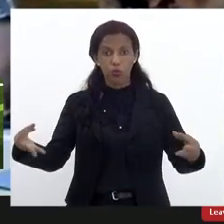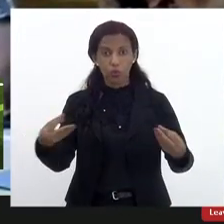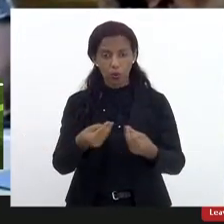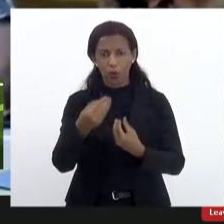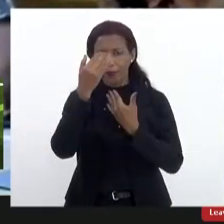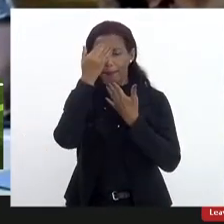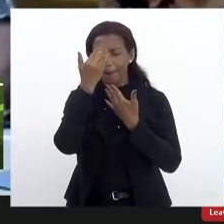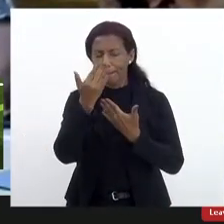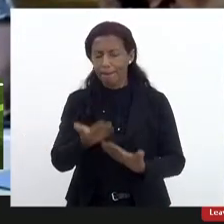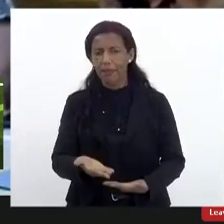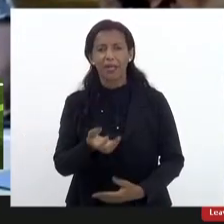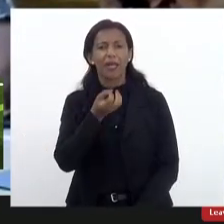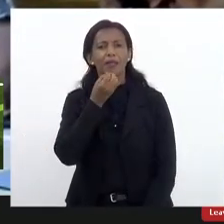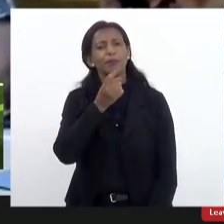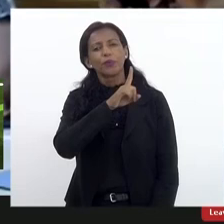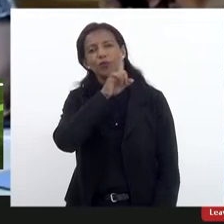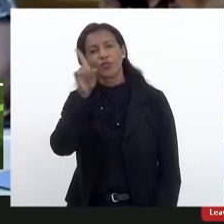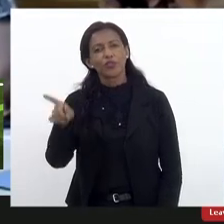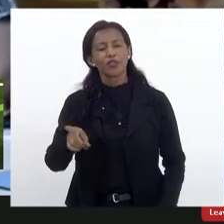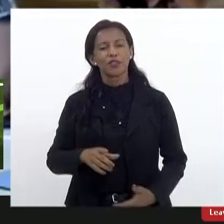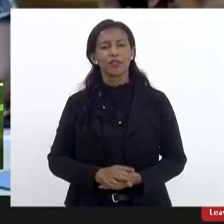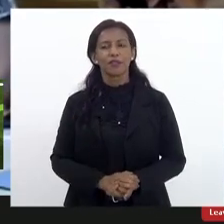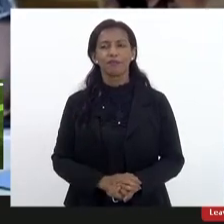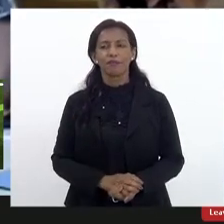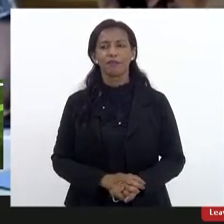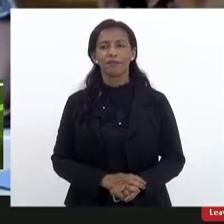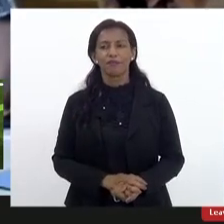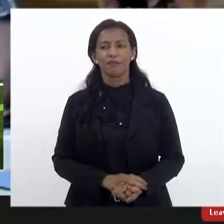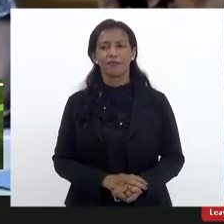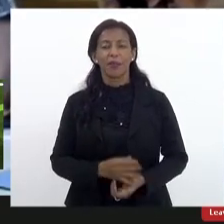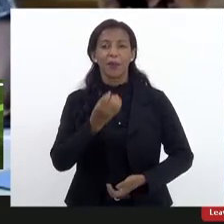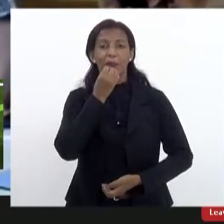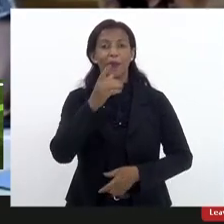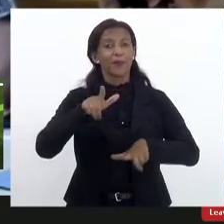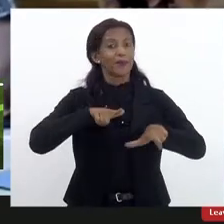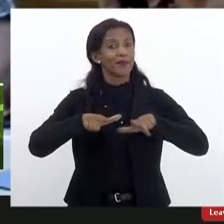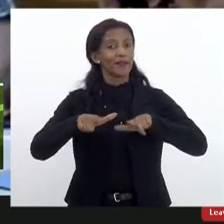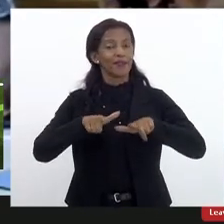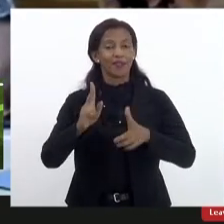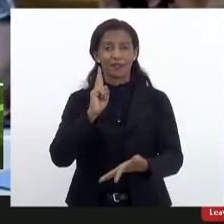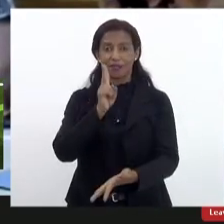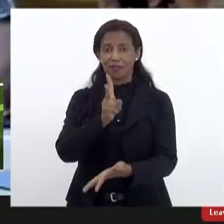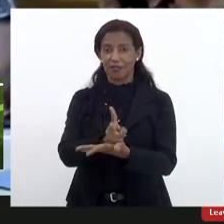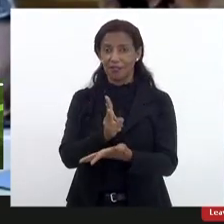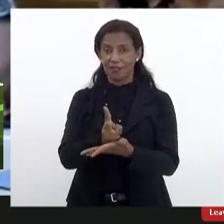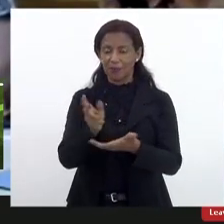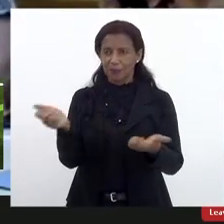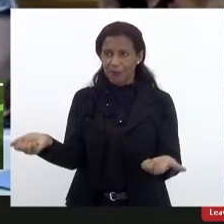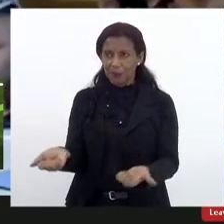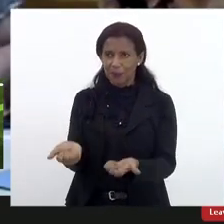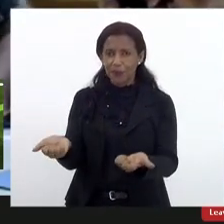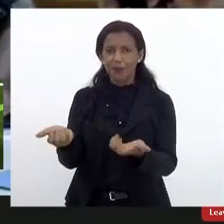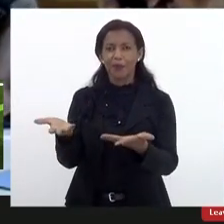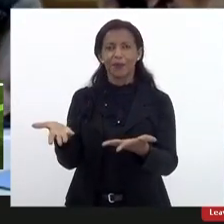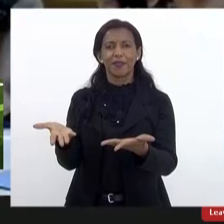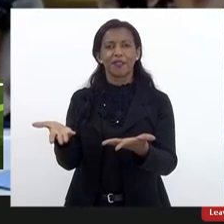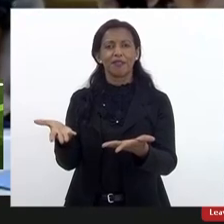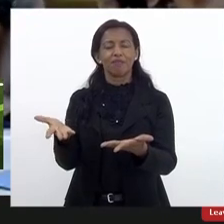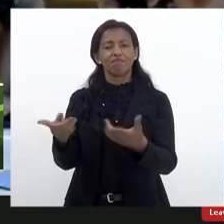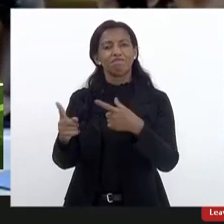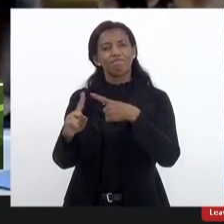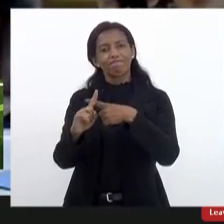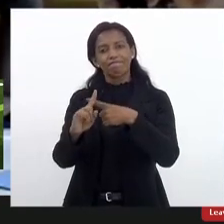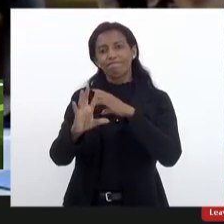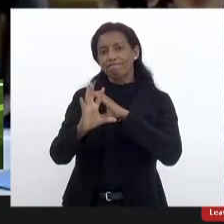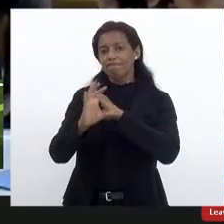tá? muito obrigada, bom dia, bom trabalho, sempre enaltecer aí a soma